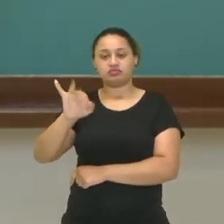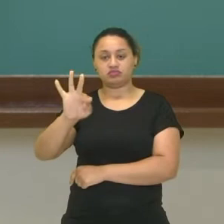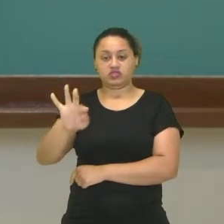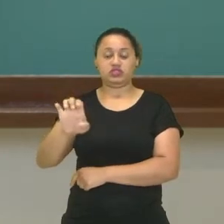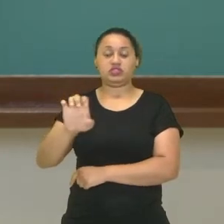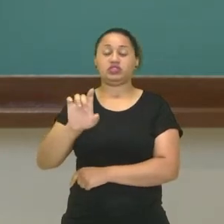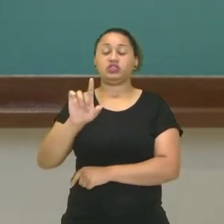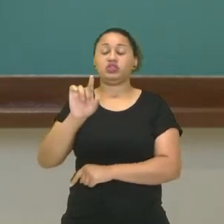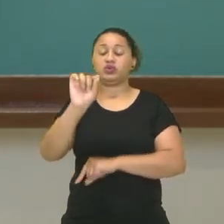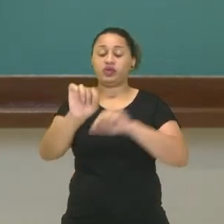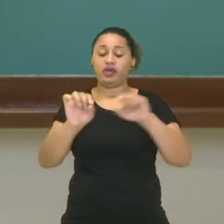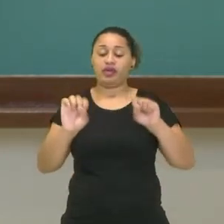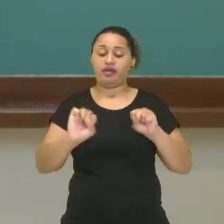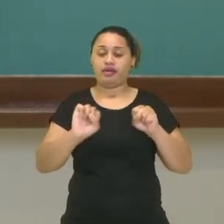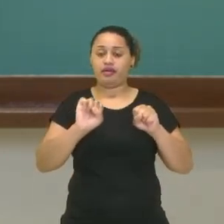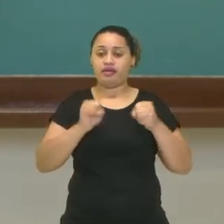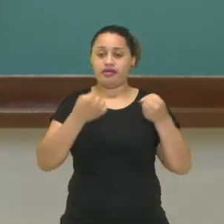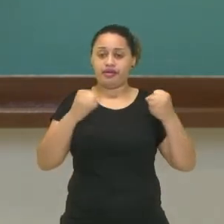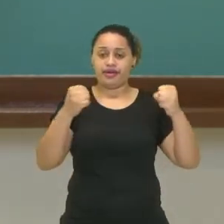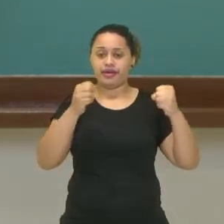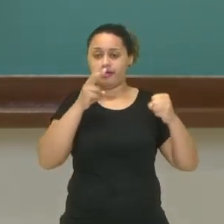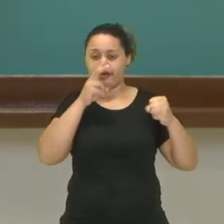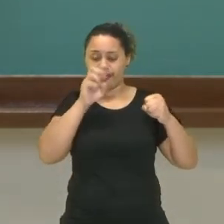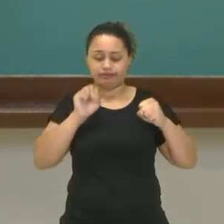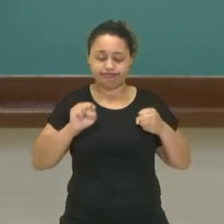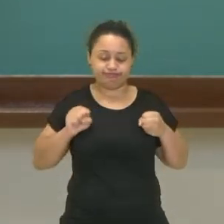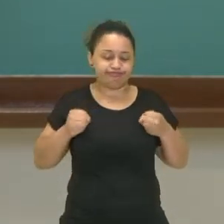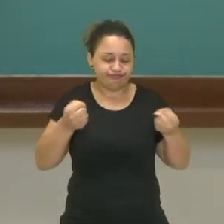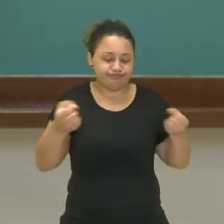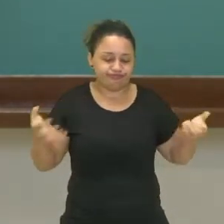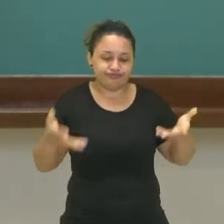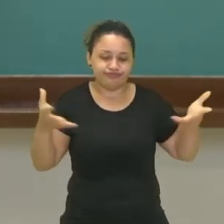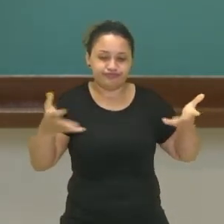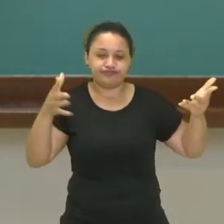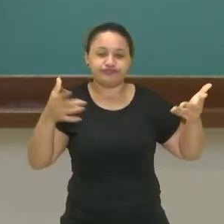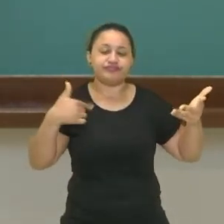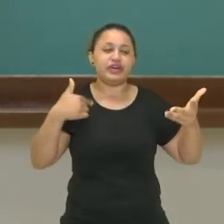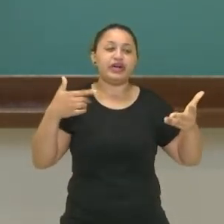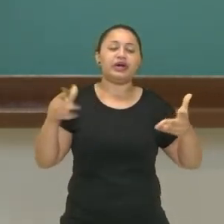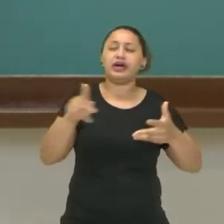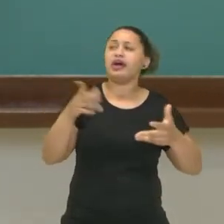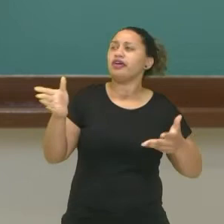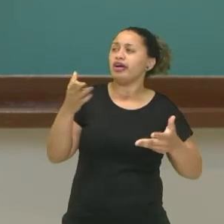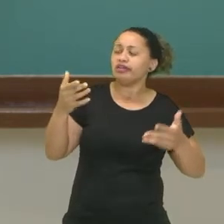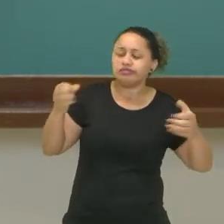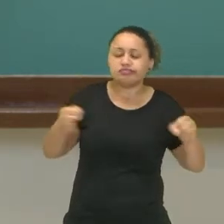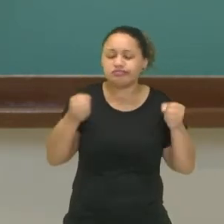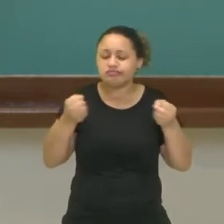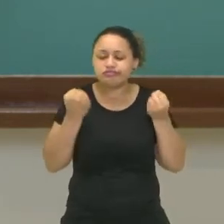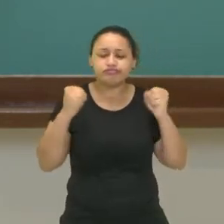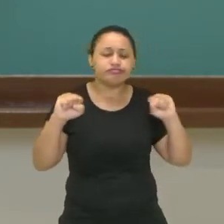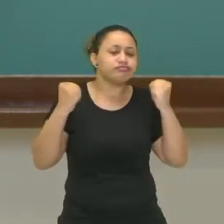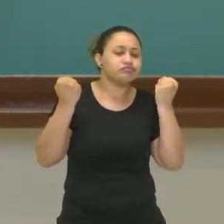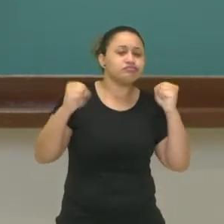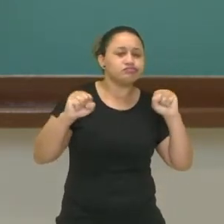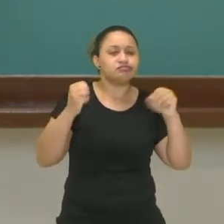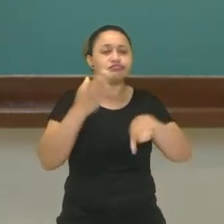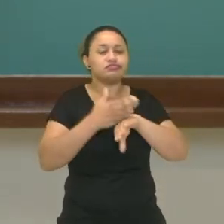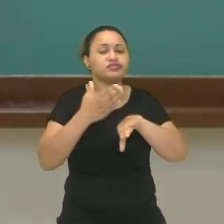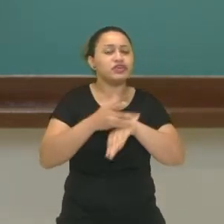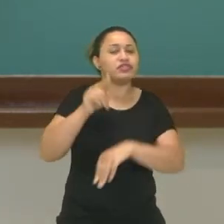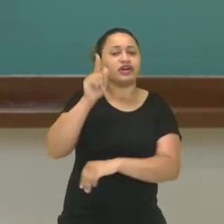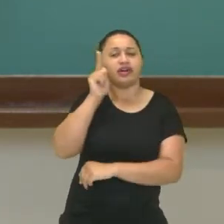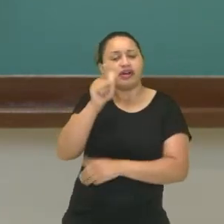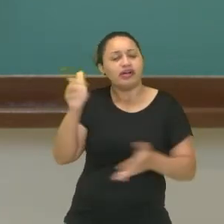exercícios com maior intensidade, sempre está estimulado ali pelo seu professor. Vamos lá, vamos lá, gente, galera, isso aí você